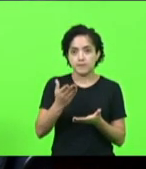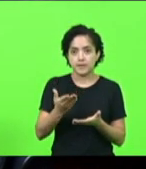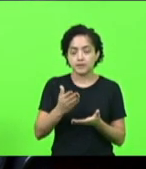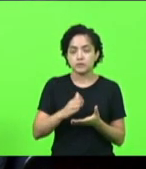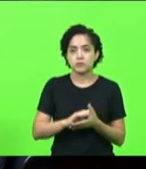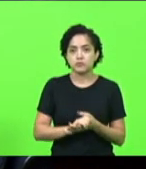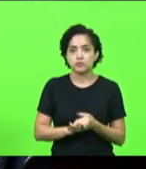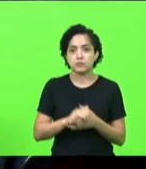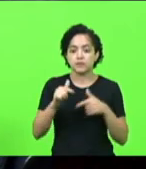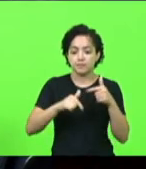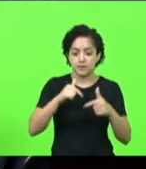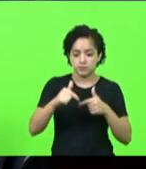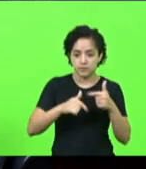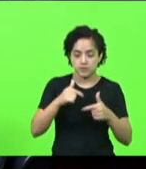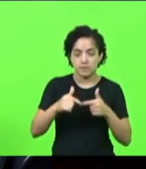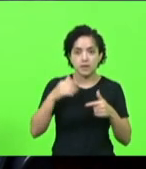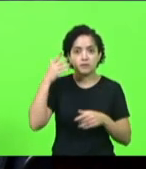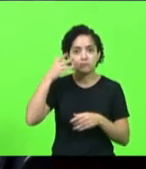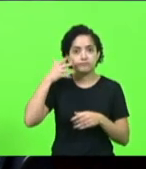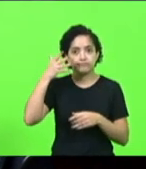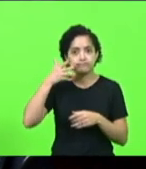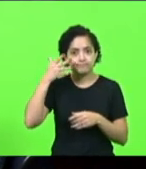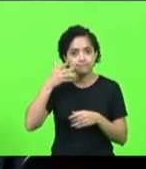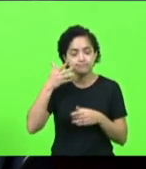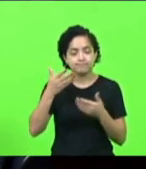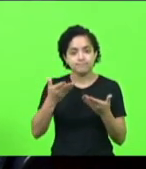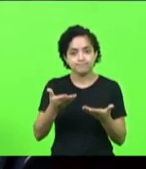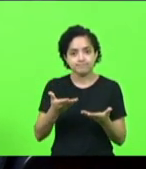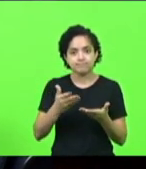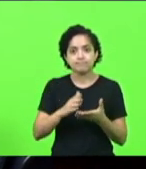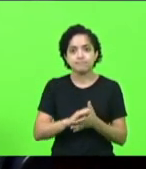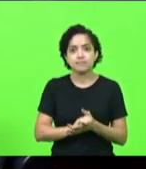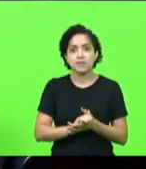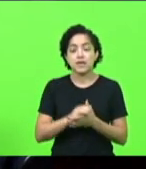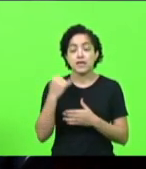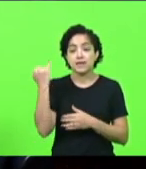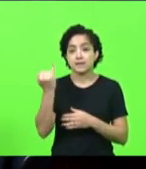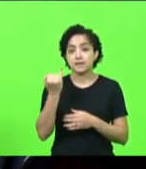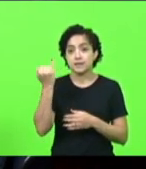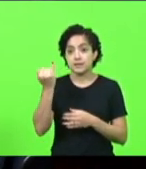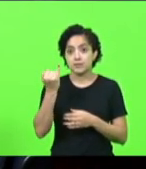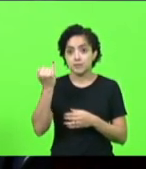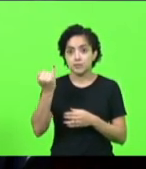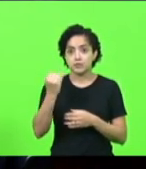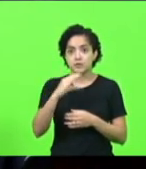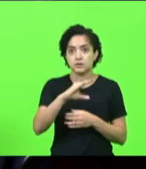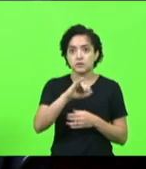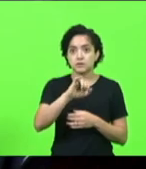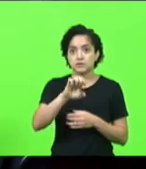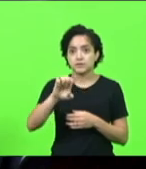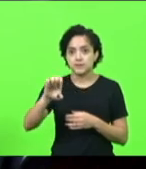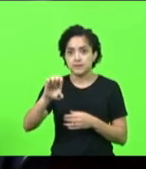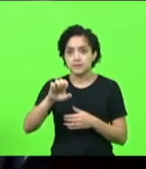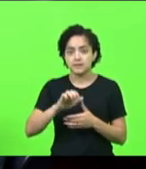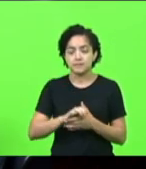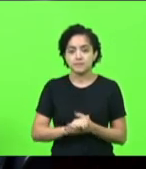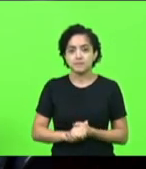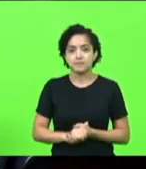condução desta entidade tão importante que é o CIE o melhor CIE